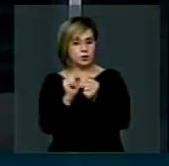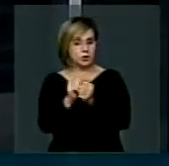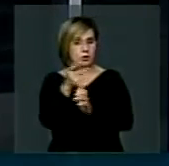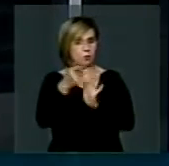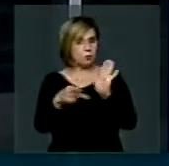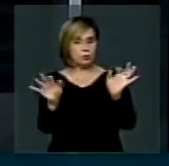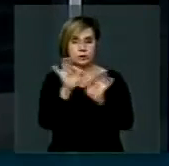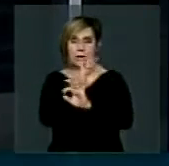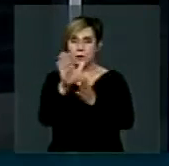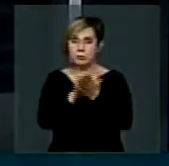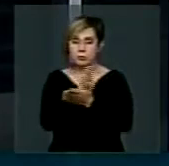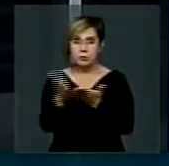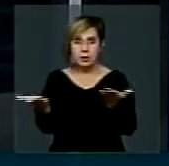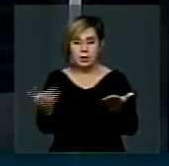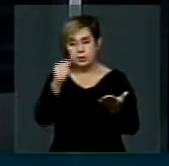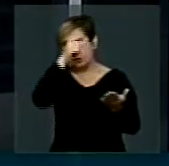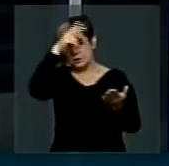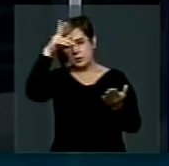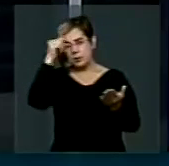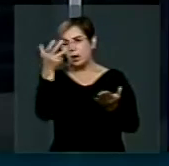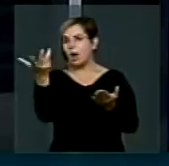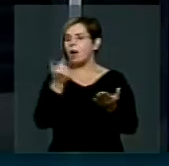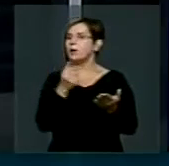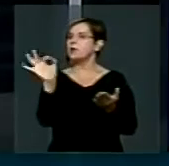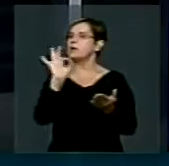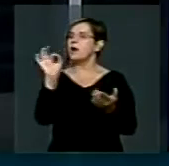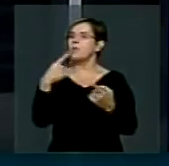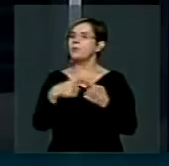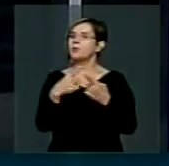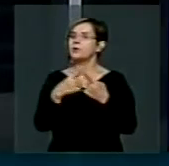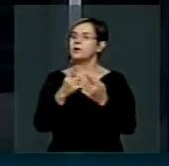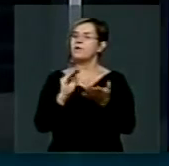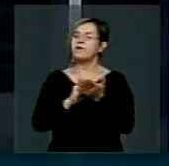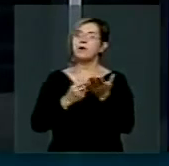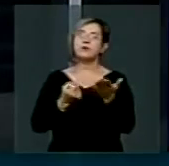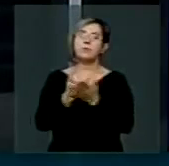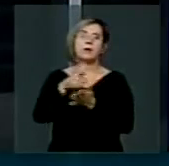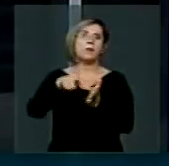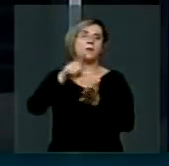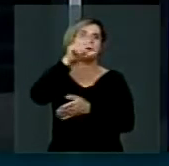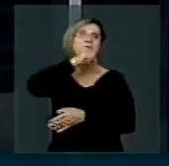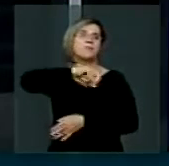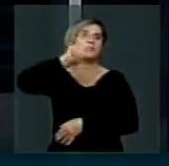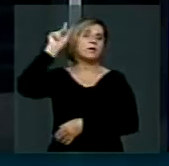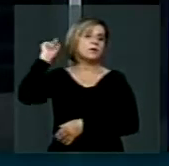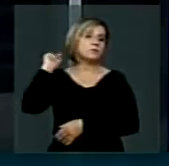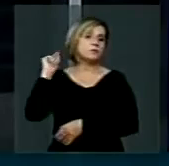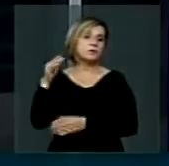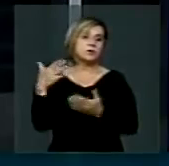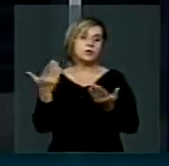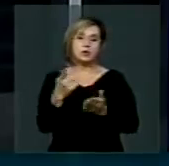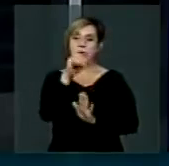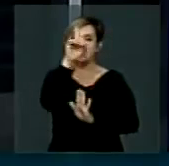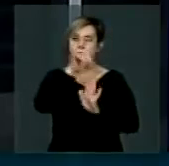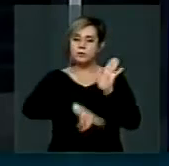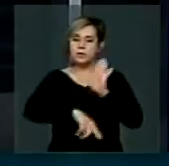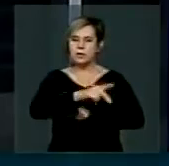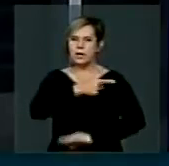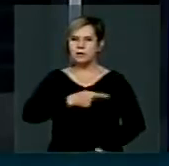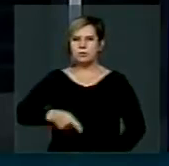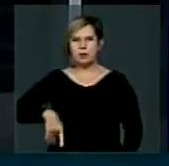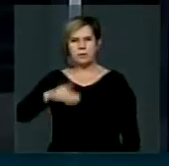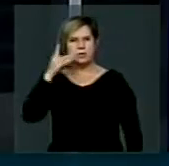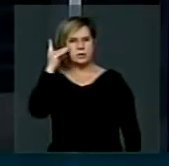projeto e as prefeituras não recebem o convênio porque estão inadimplentes. E basta um decreto da presidenta da